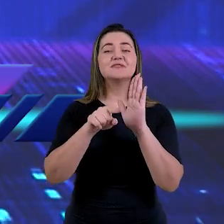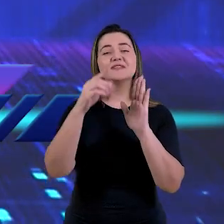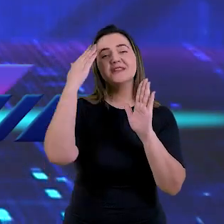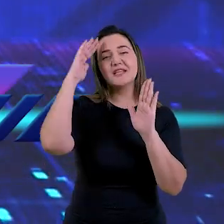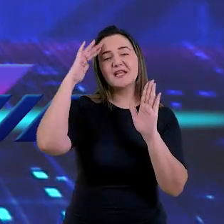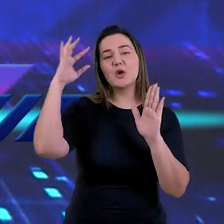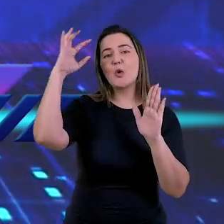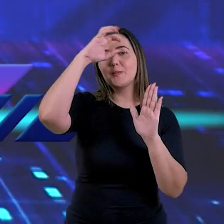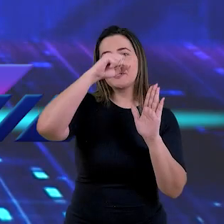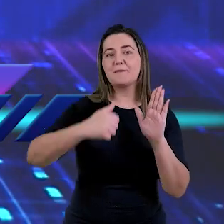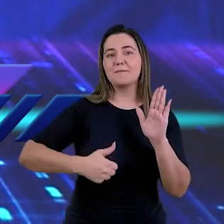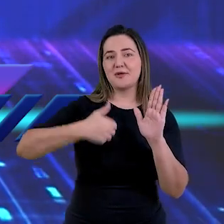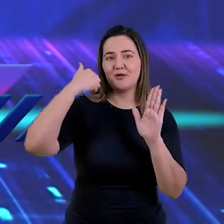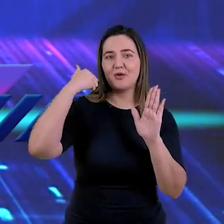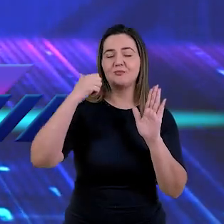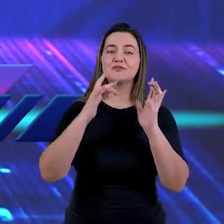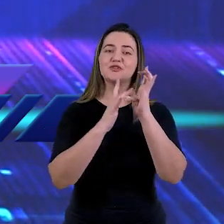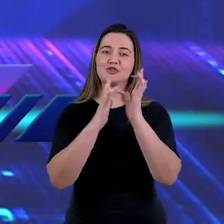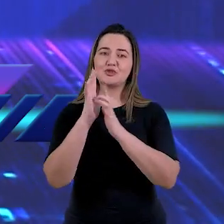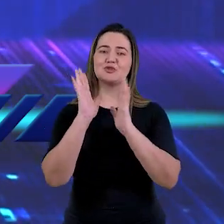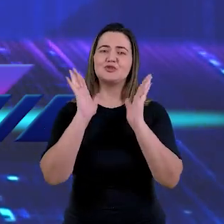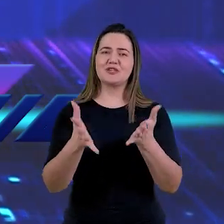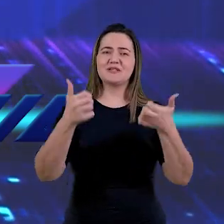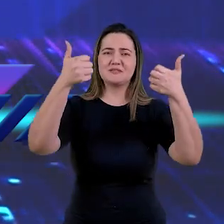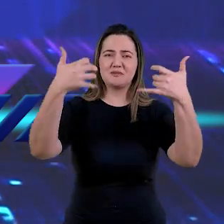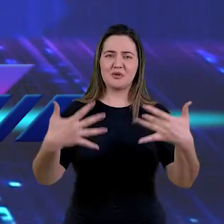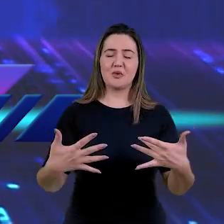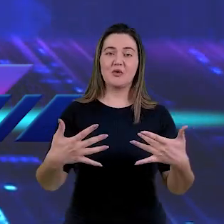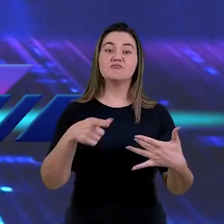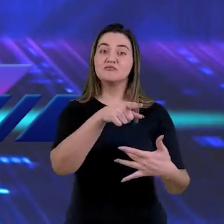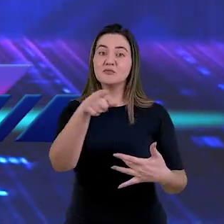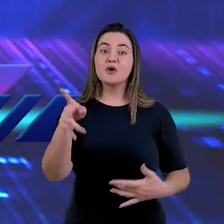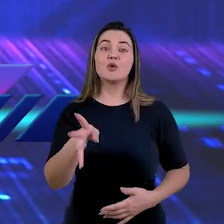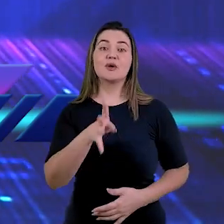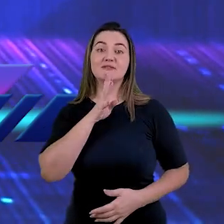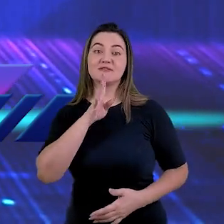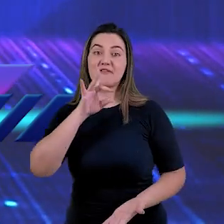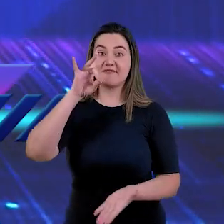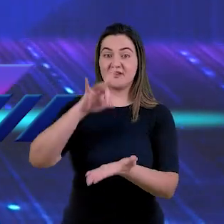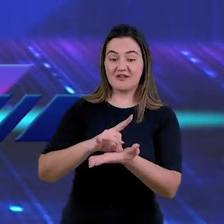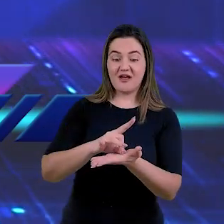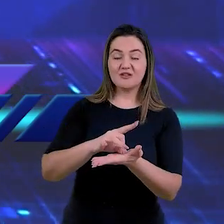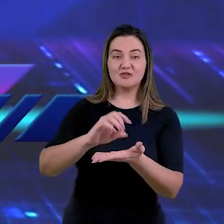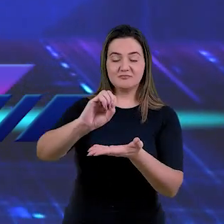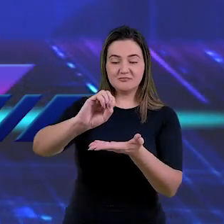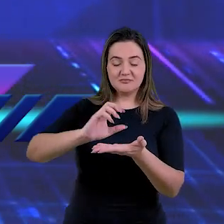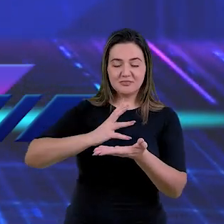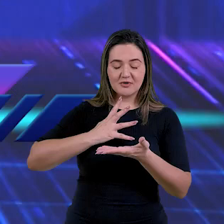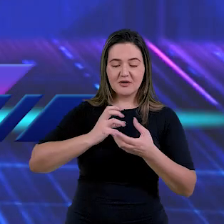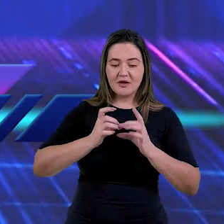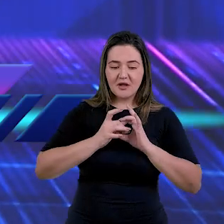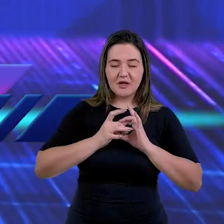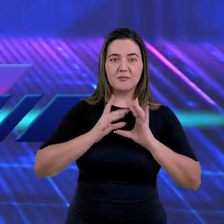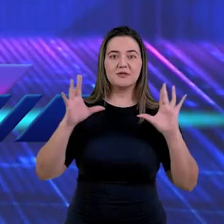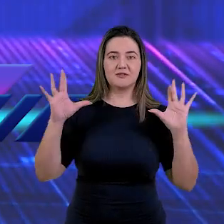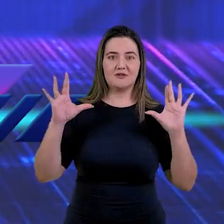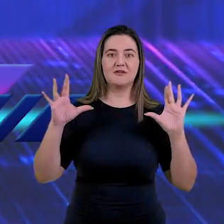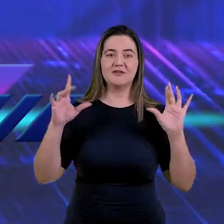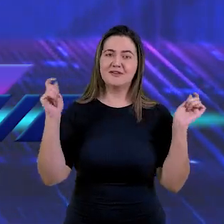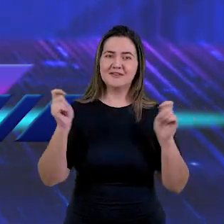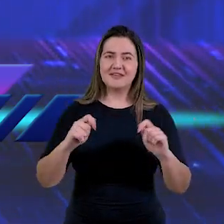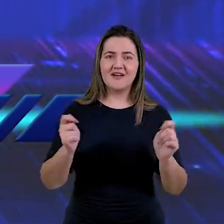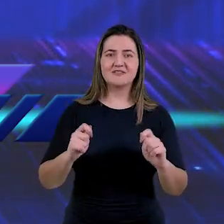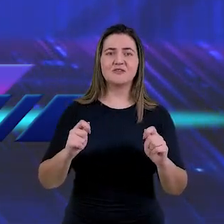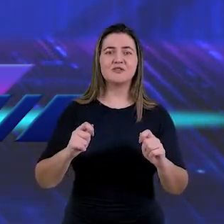mais da verdade. Jesus certa vez disse, Conhecereis a verdade e a verdade vos libertará. Por isso, a busca da verdade é